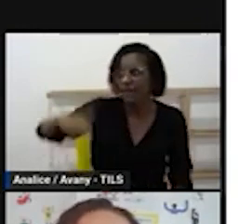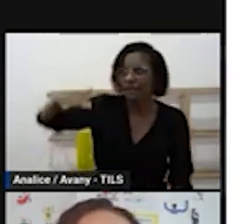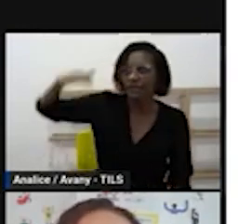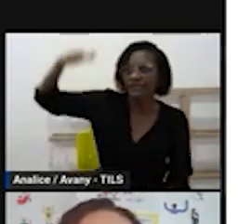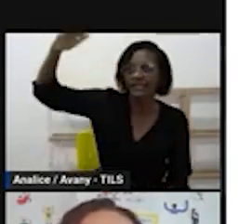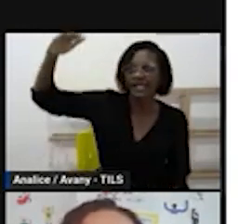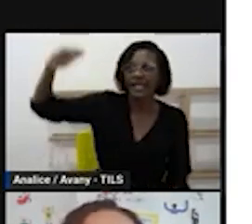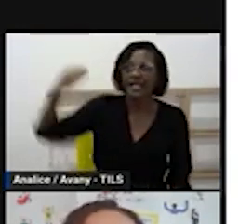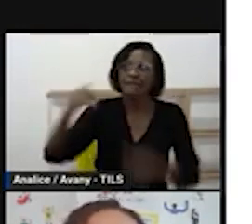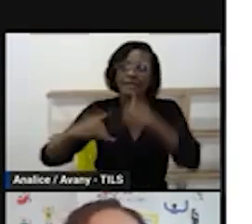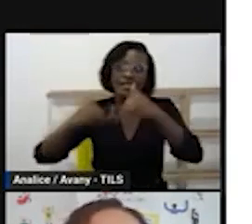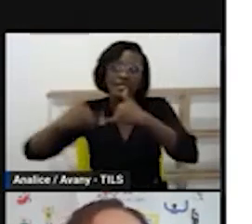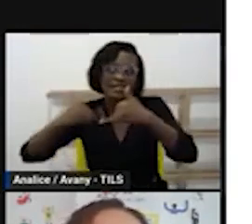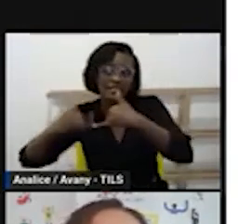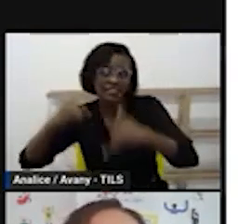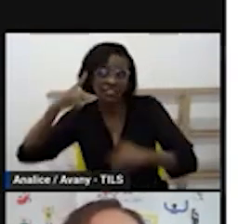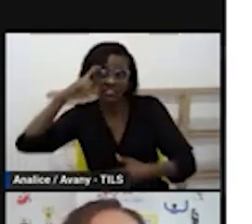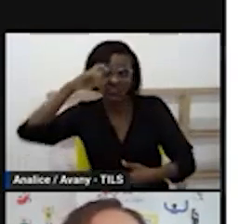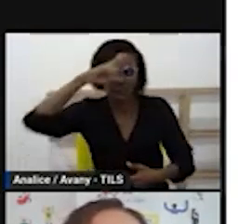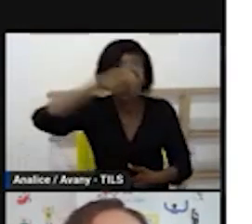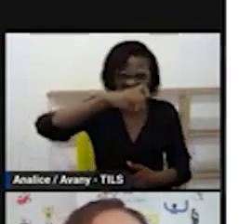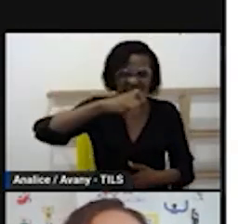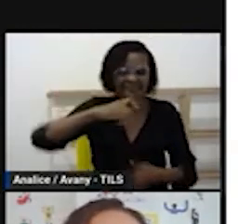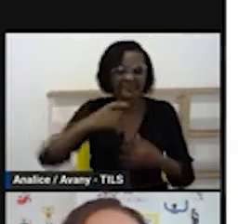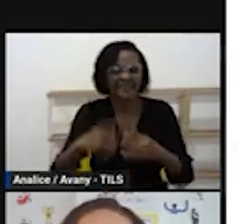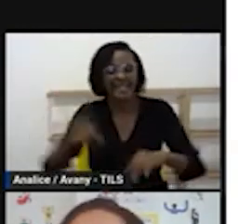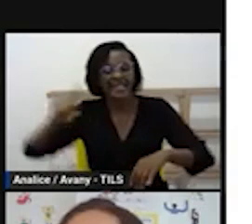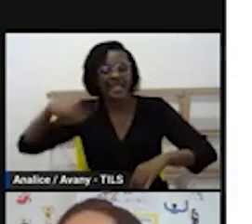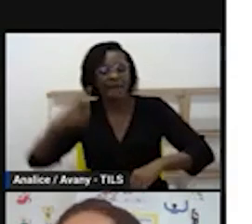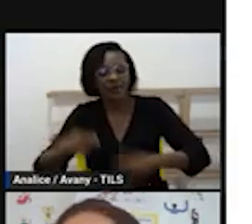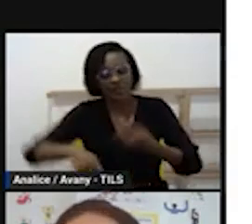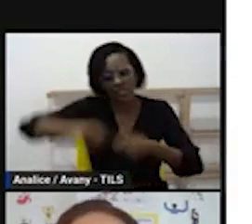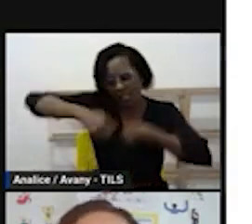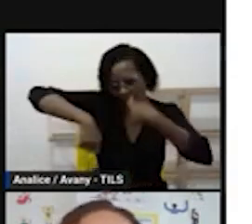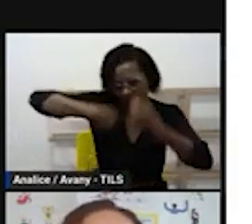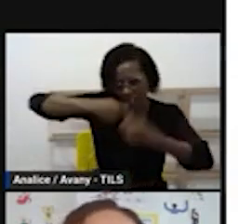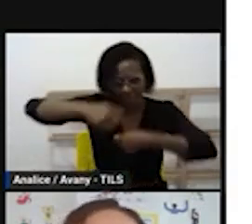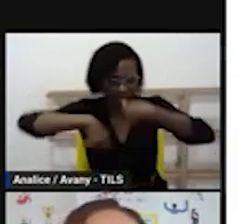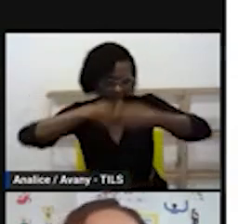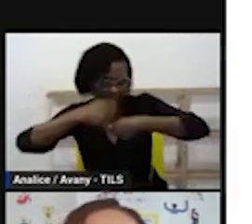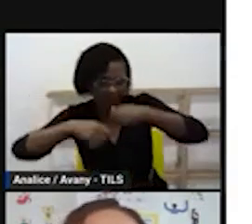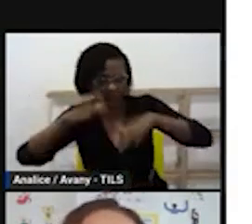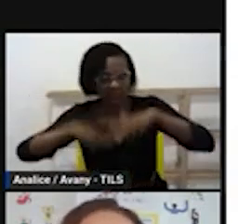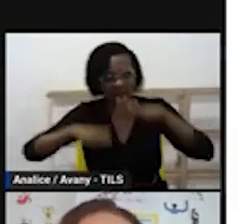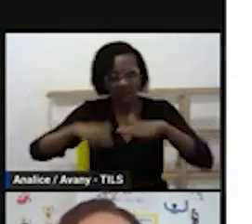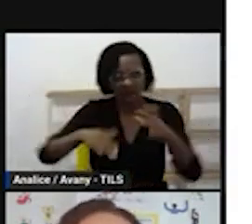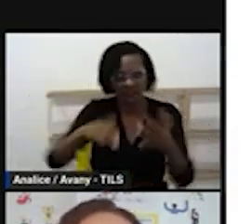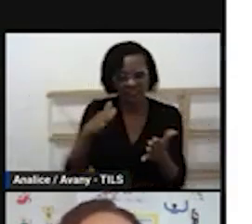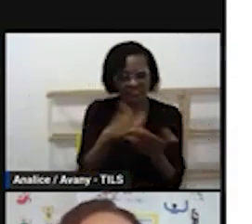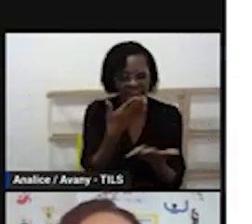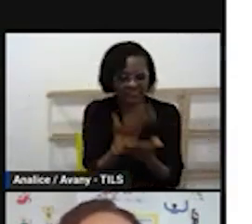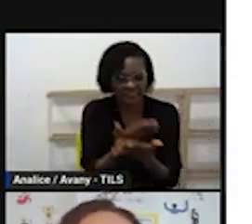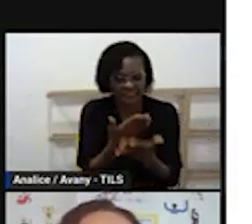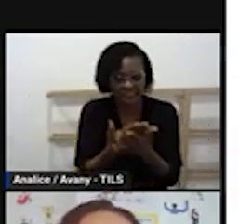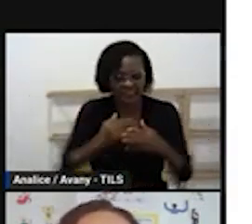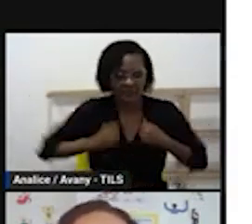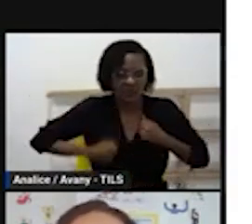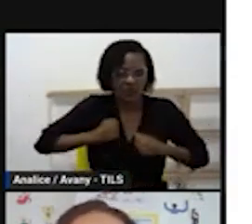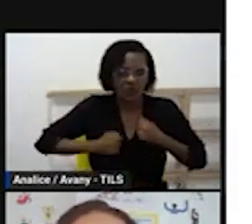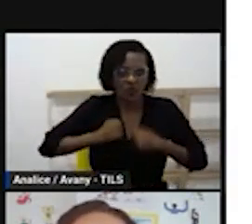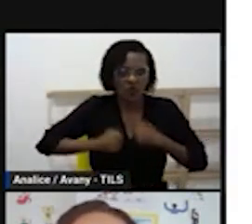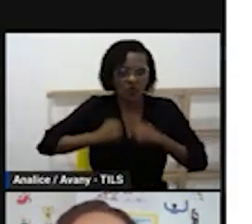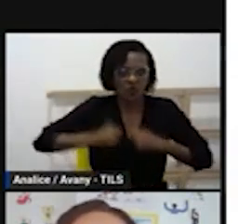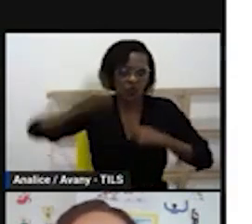esse brincar livre aí entra a parte do almoço algumas escolas elas dão banho nas crianças né aí